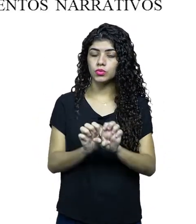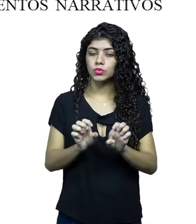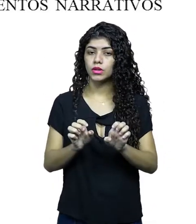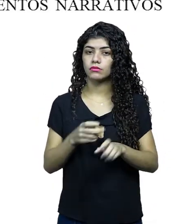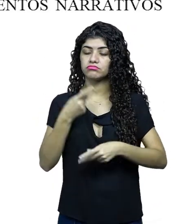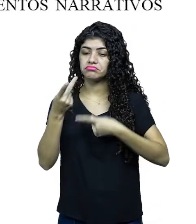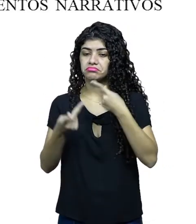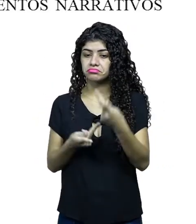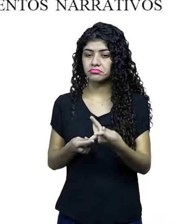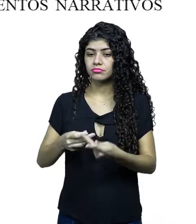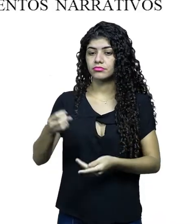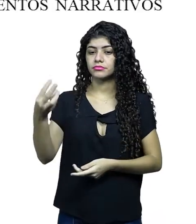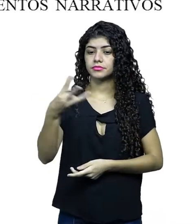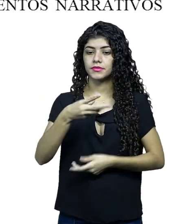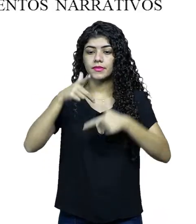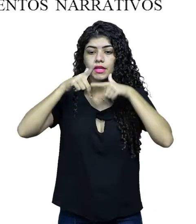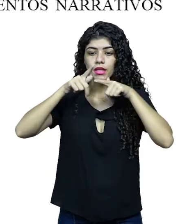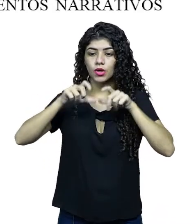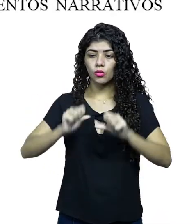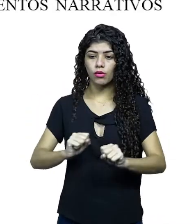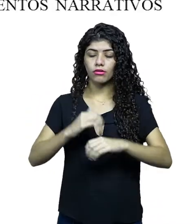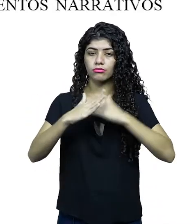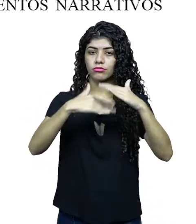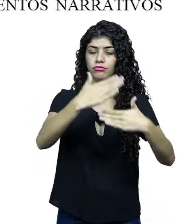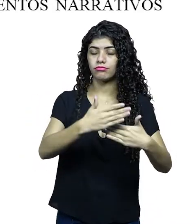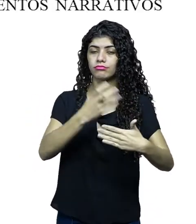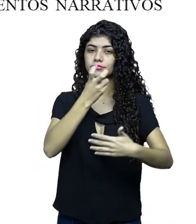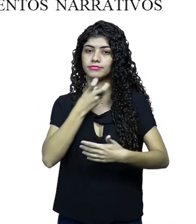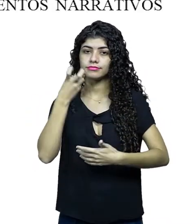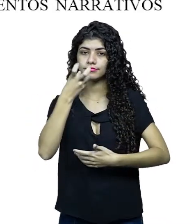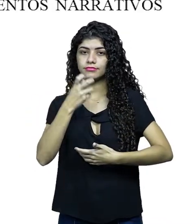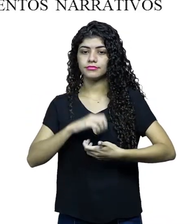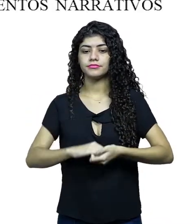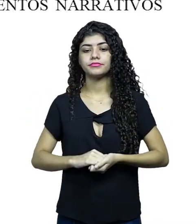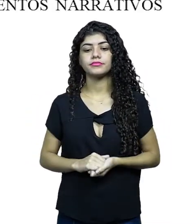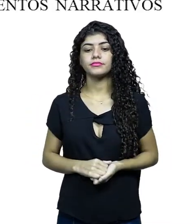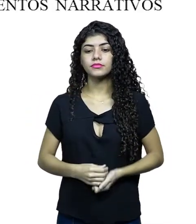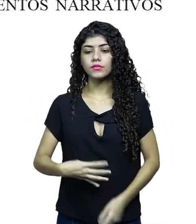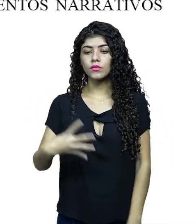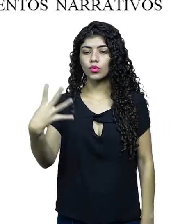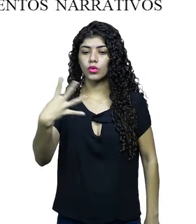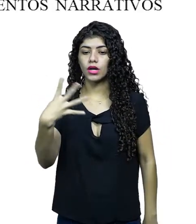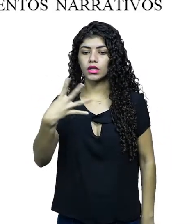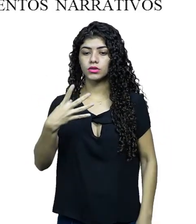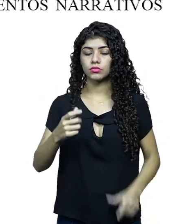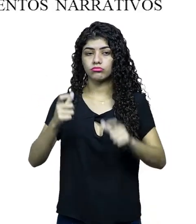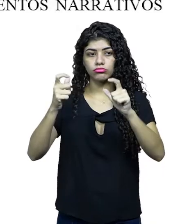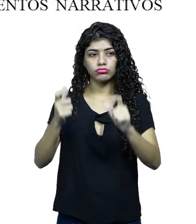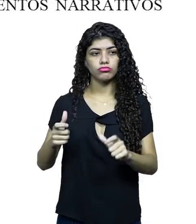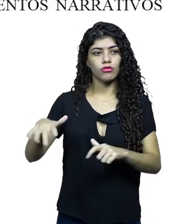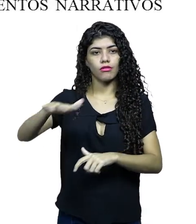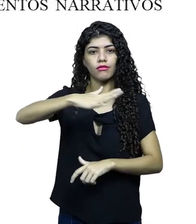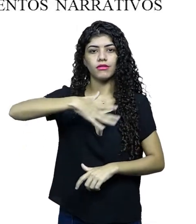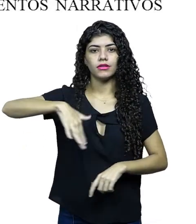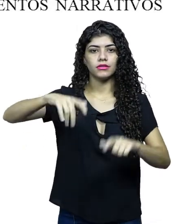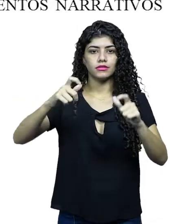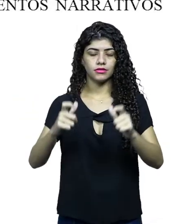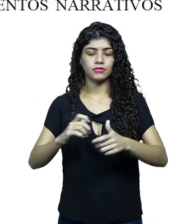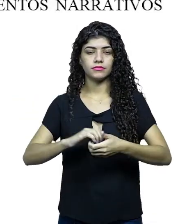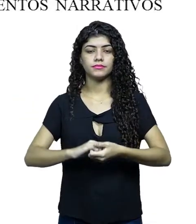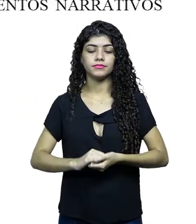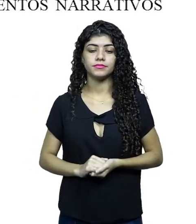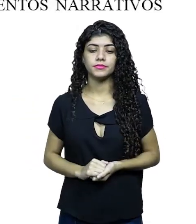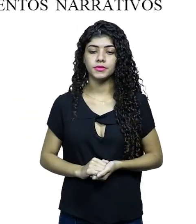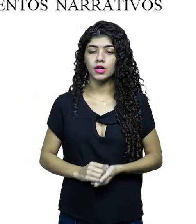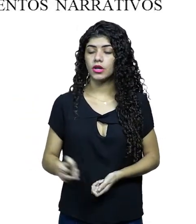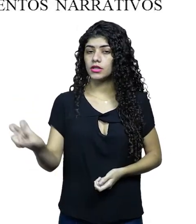estrutura narrativa. Três, linguagem e procedimentos narrativos. Quatro, cenários